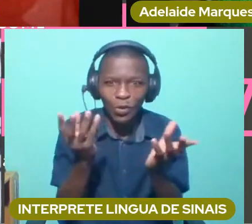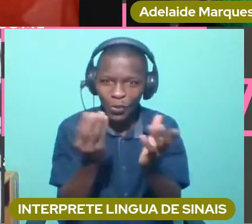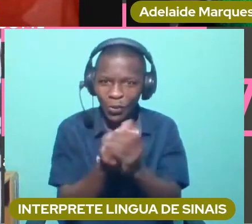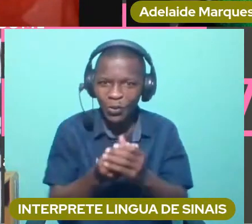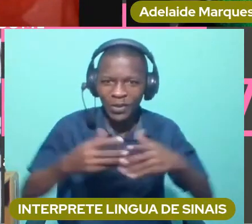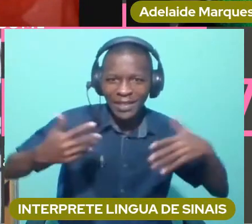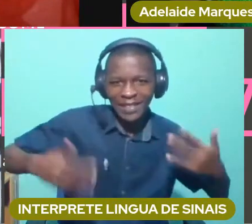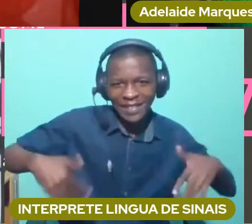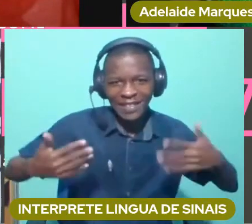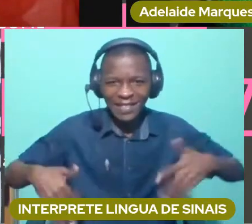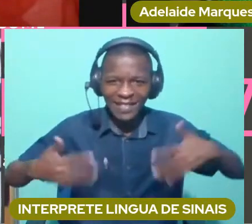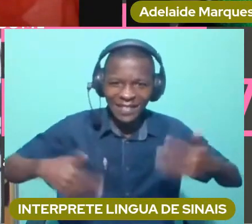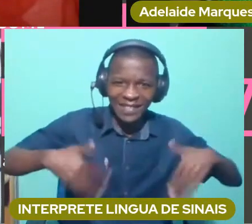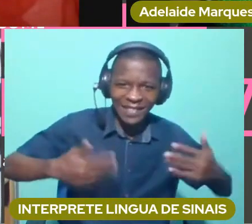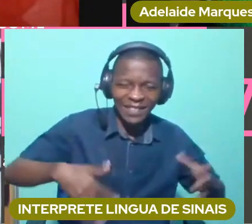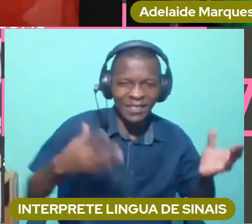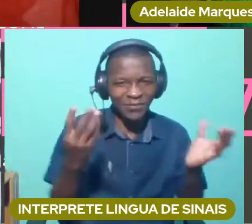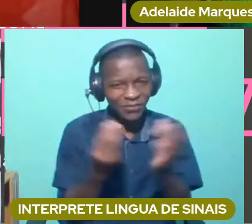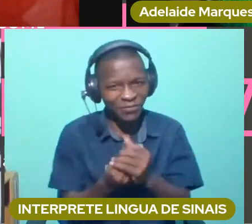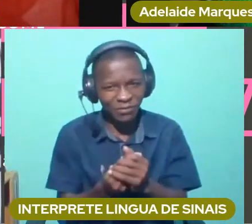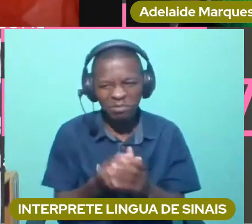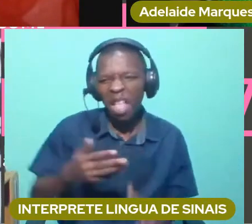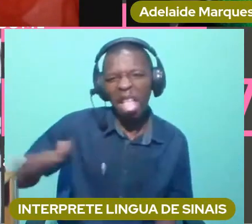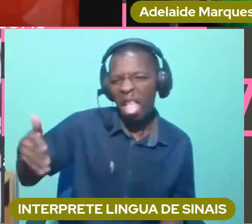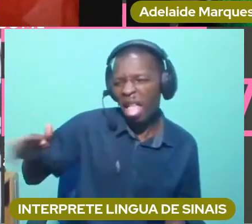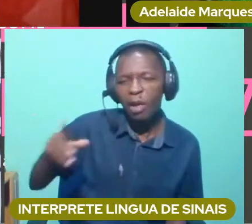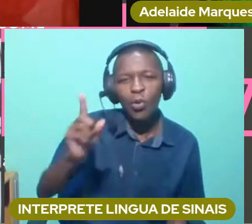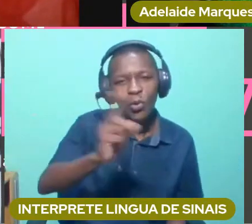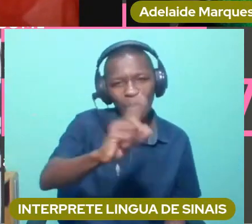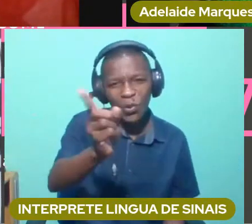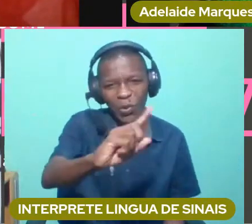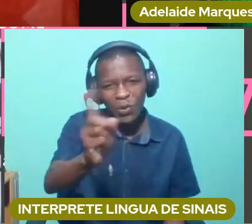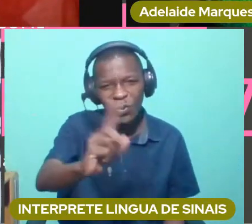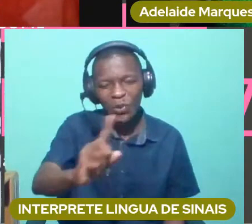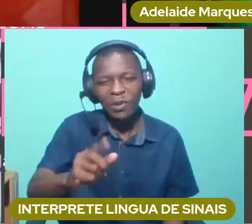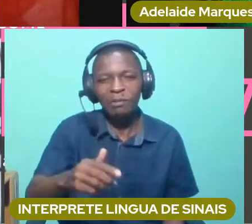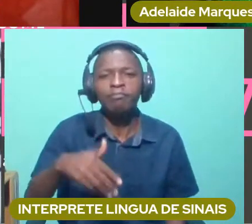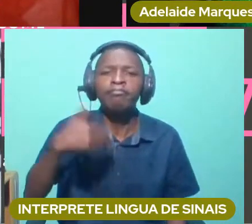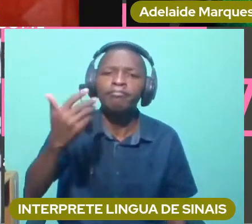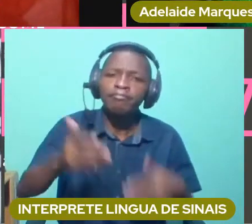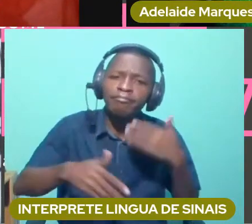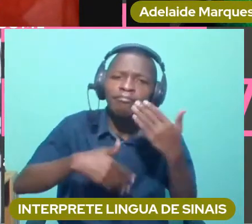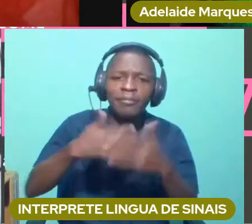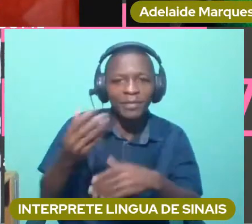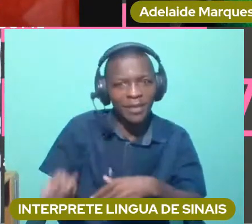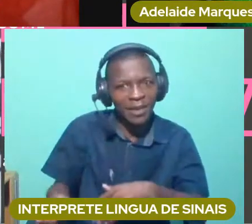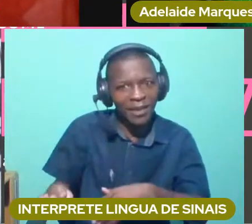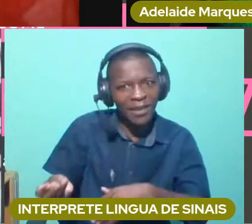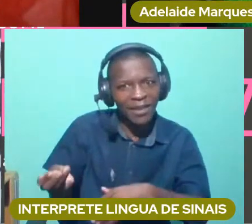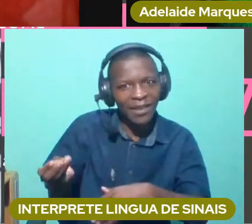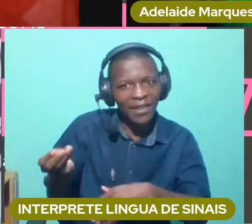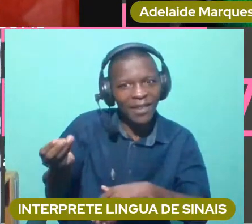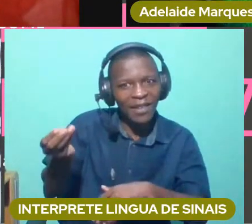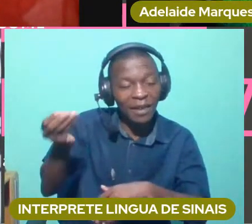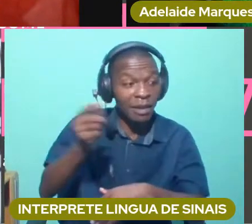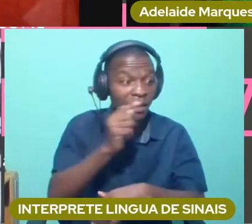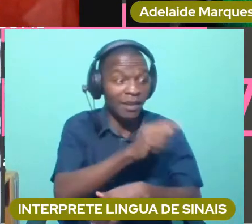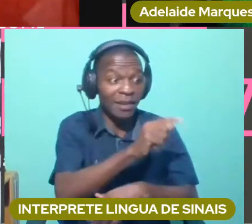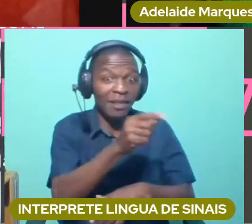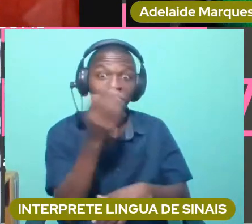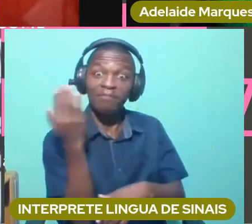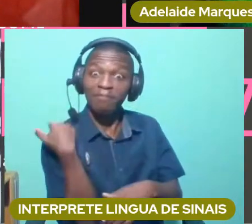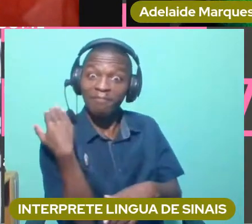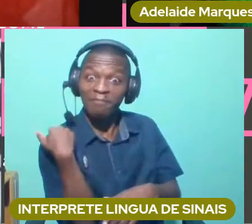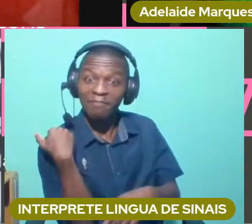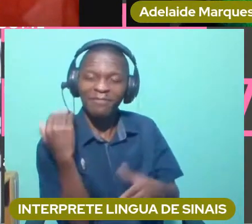sem me deixar de fora. Fui crescendo, e, na minha família, com os meus irmãos, meus amigos,